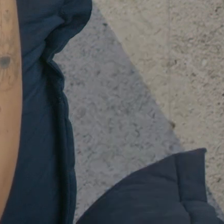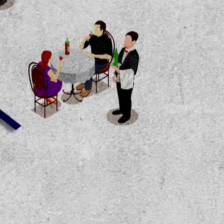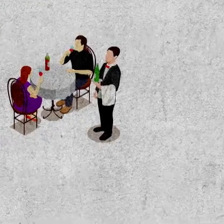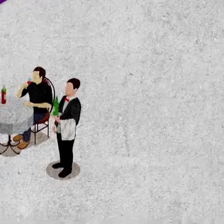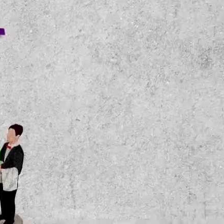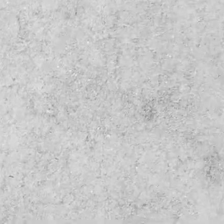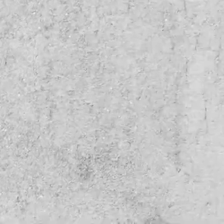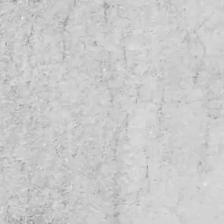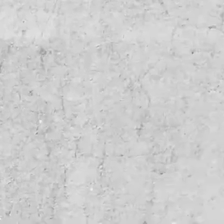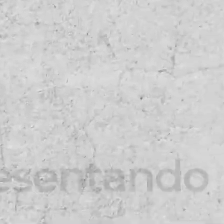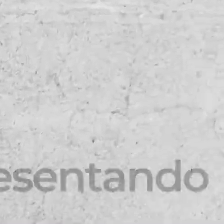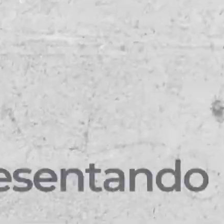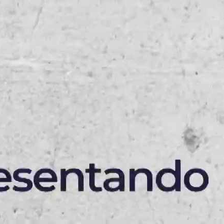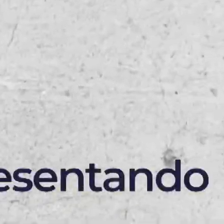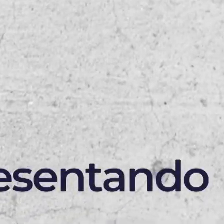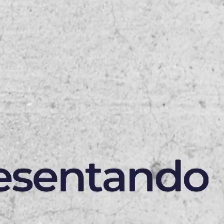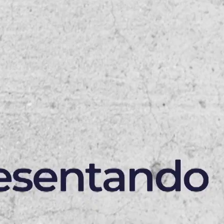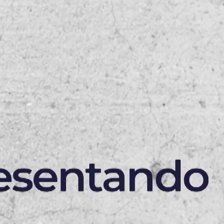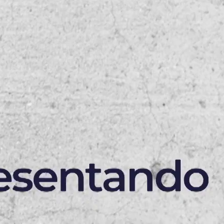já.